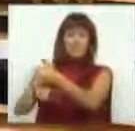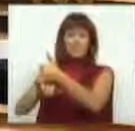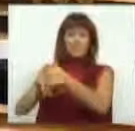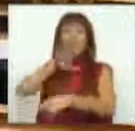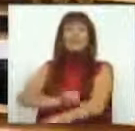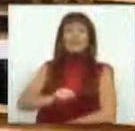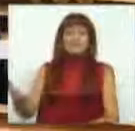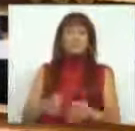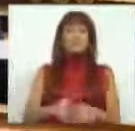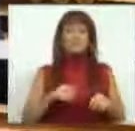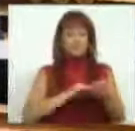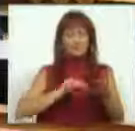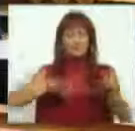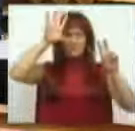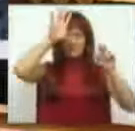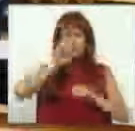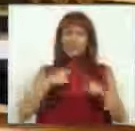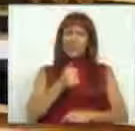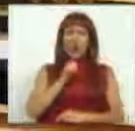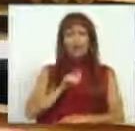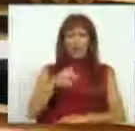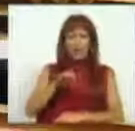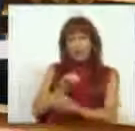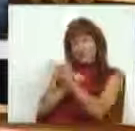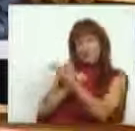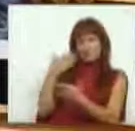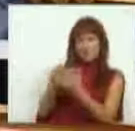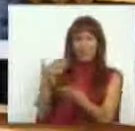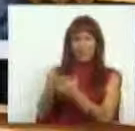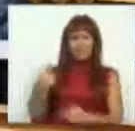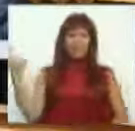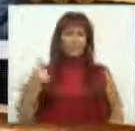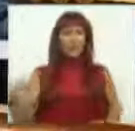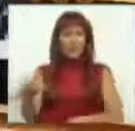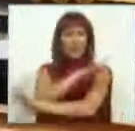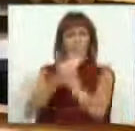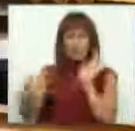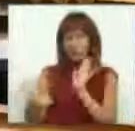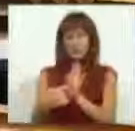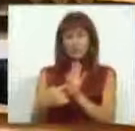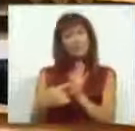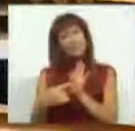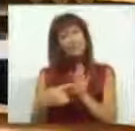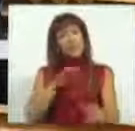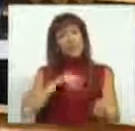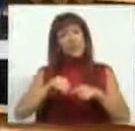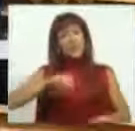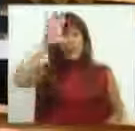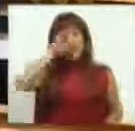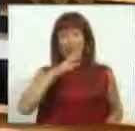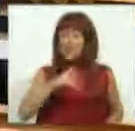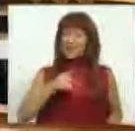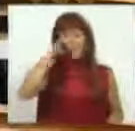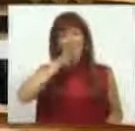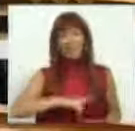Sr. Secretário de Estado, esta é a opção do Partido Socialista. Está aqui na diretiva comunitária que o Sr. Secretário de Estado dizia,